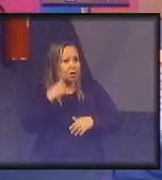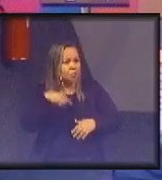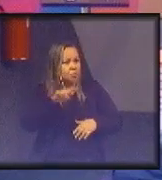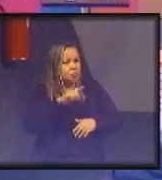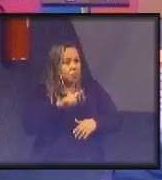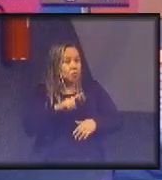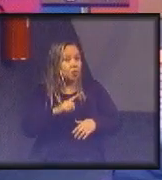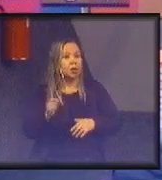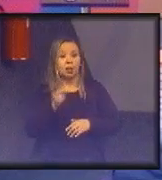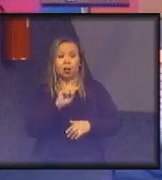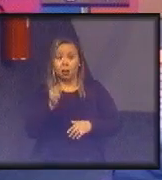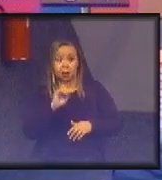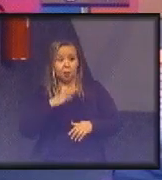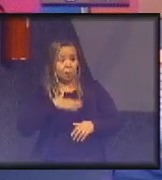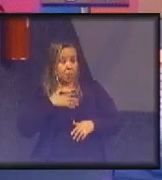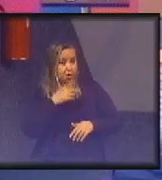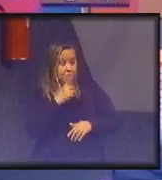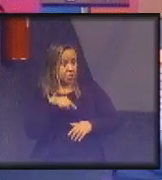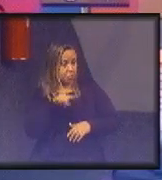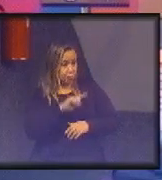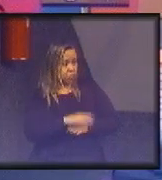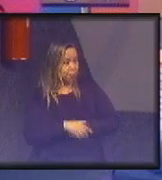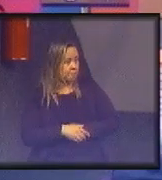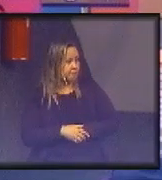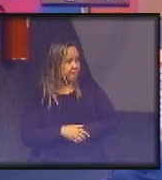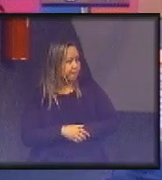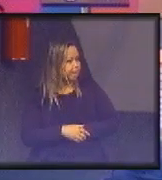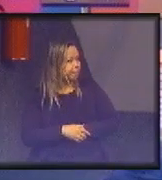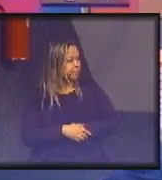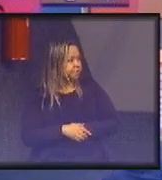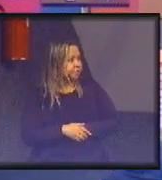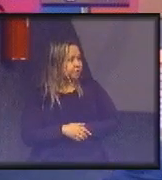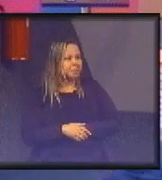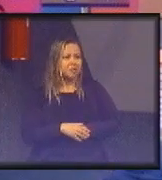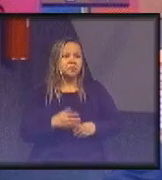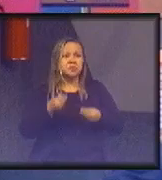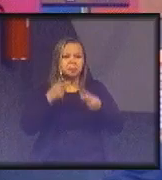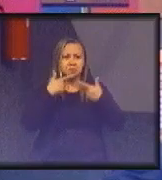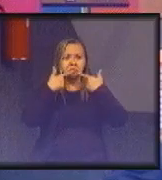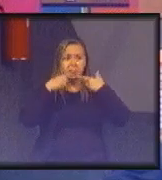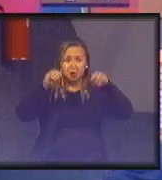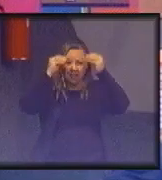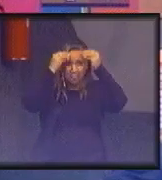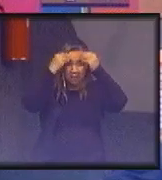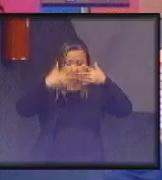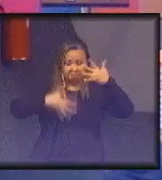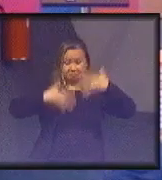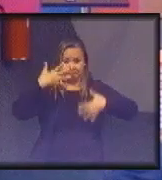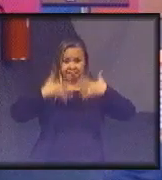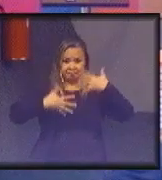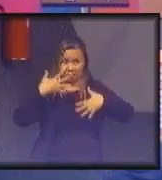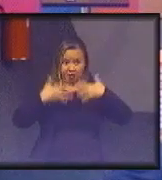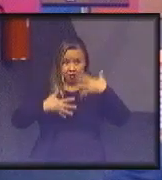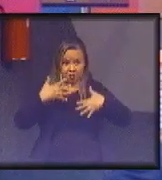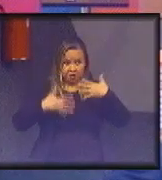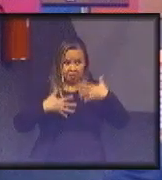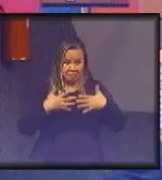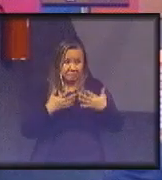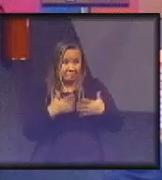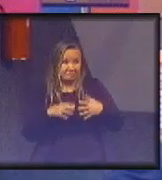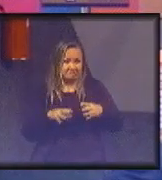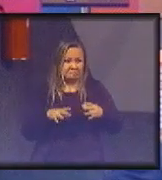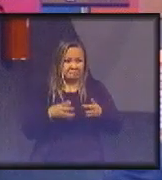e usa, na verdade, uma linguagem com muita ambiguidade. ou muita aguada.